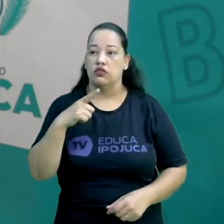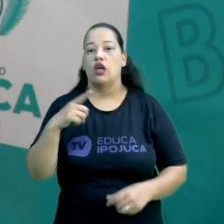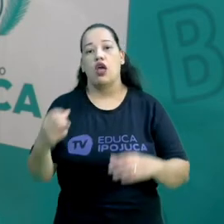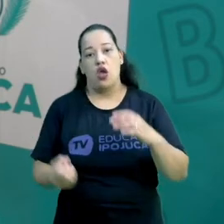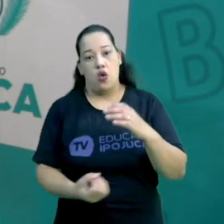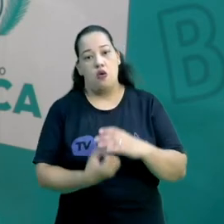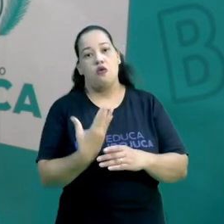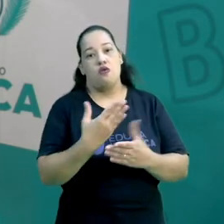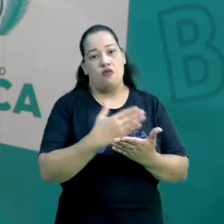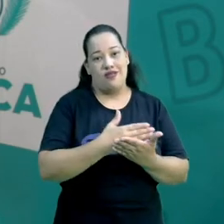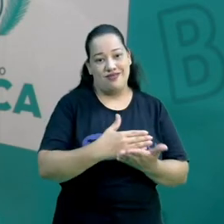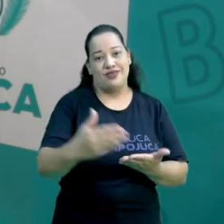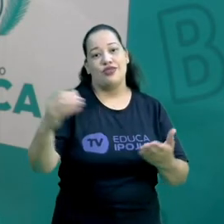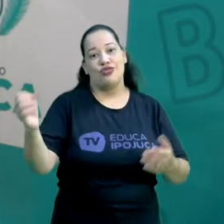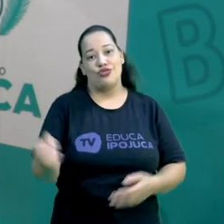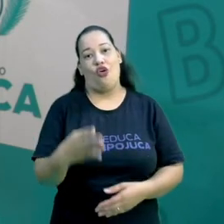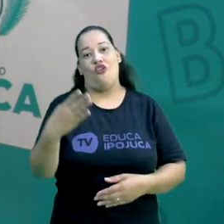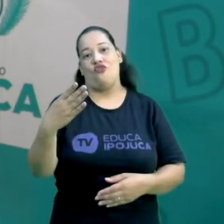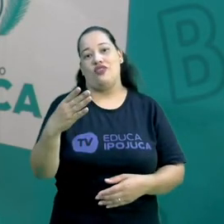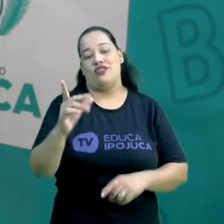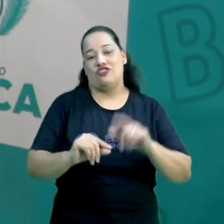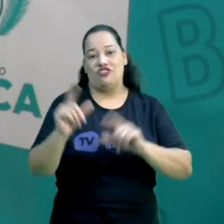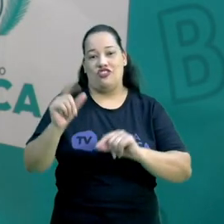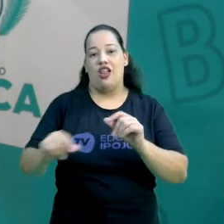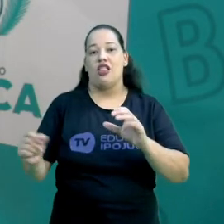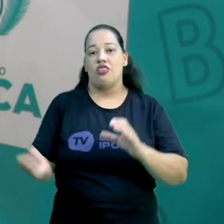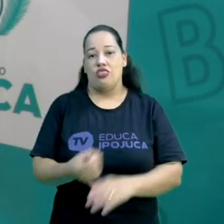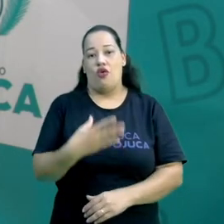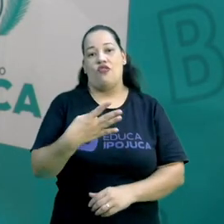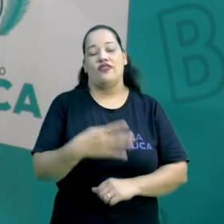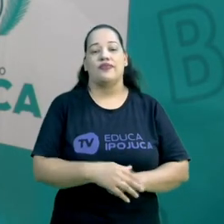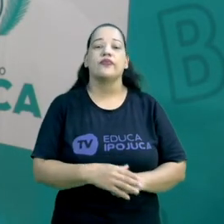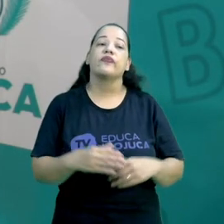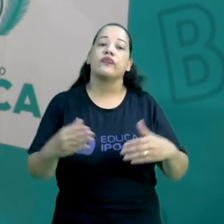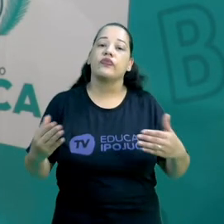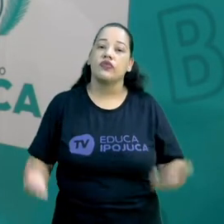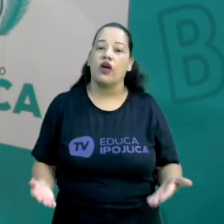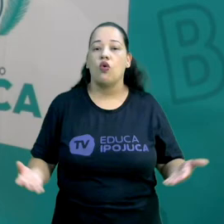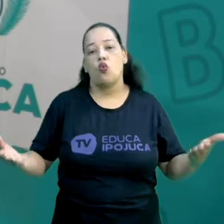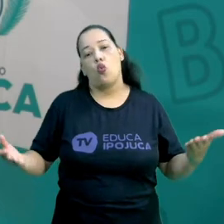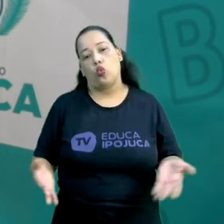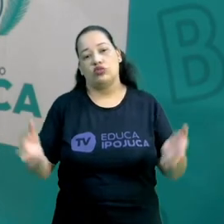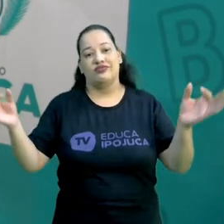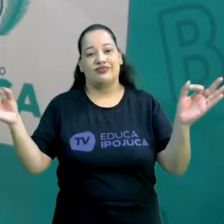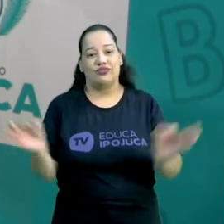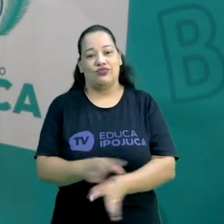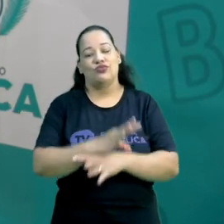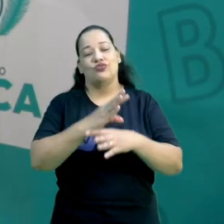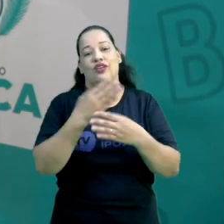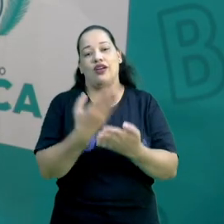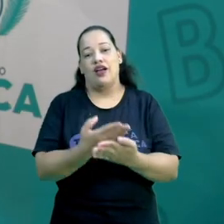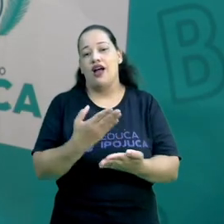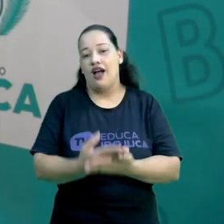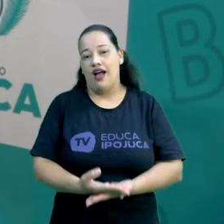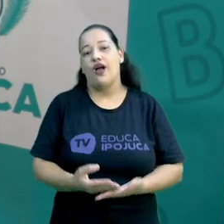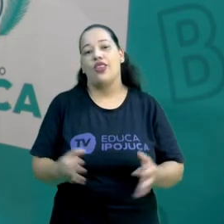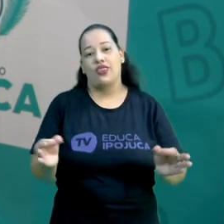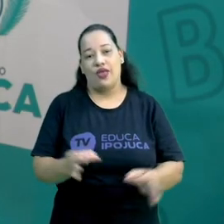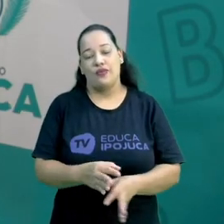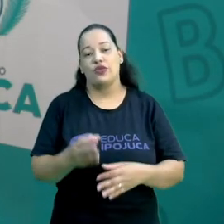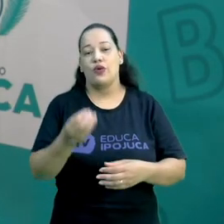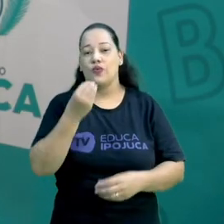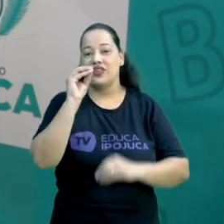de nova, duas estrelas. Então, gente, por hoje é só. A nossa aula fica por aqui.